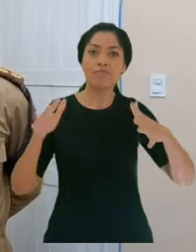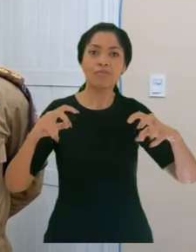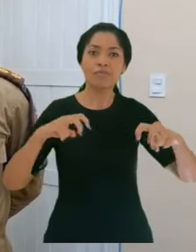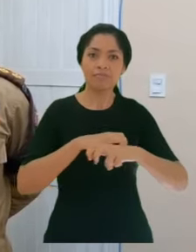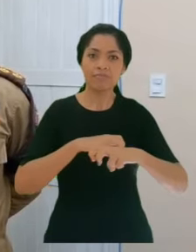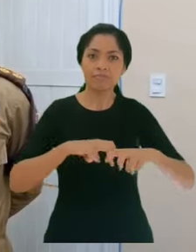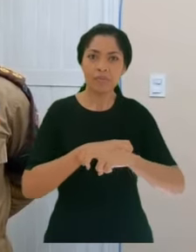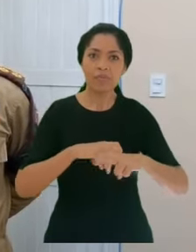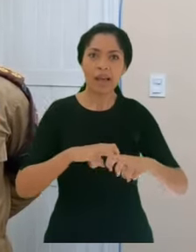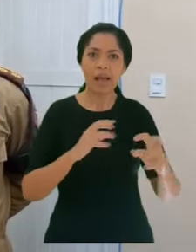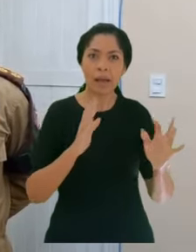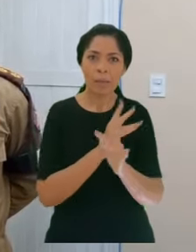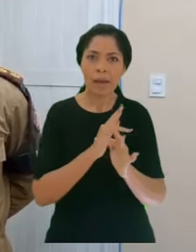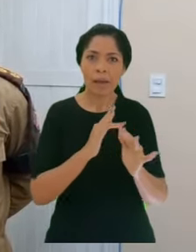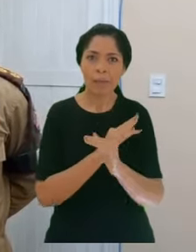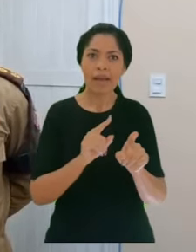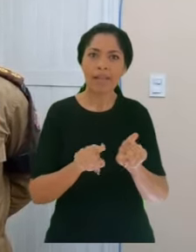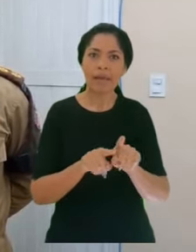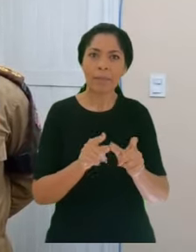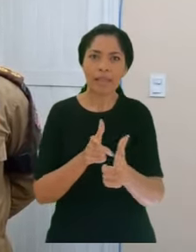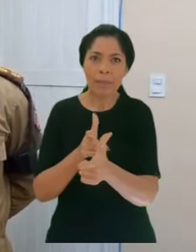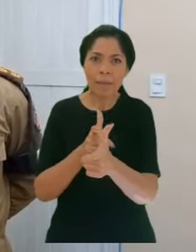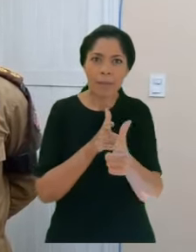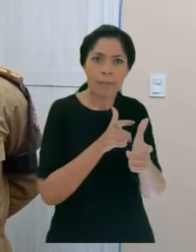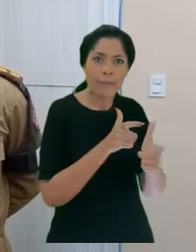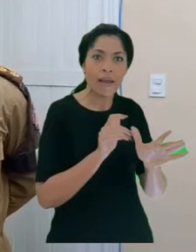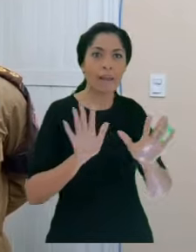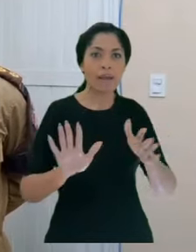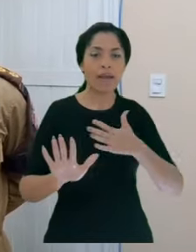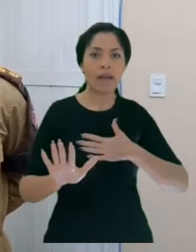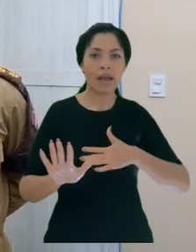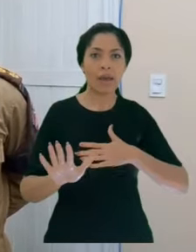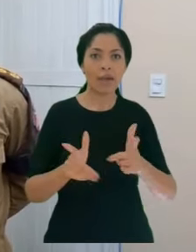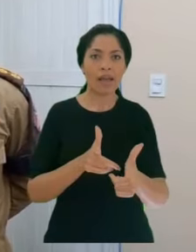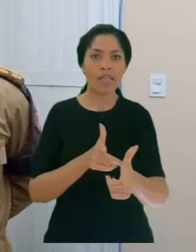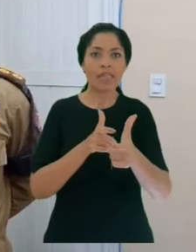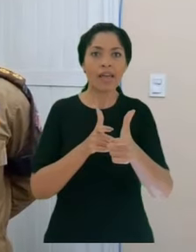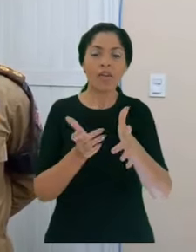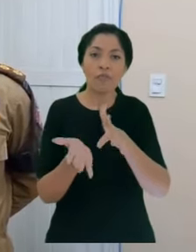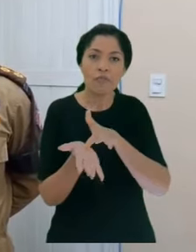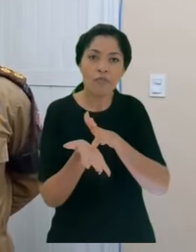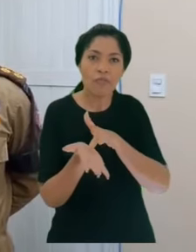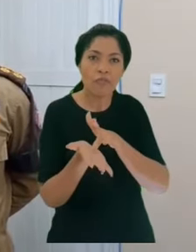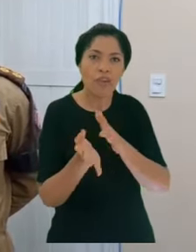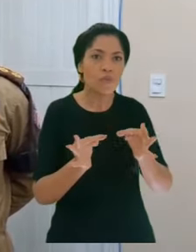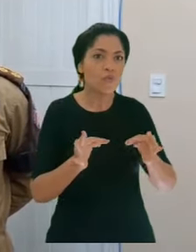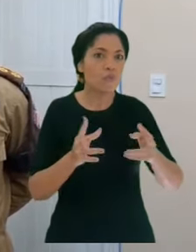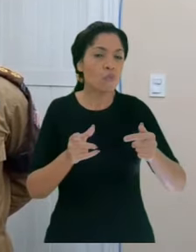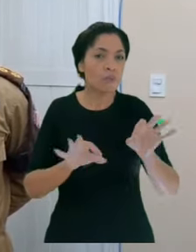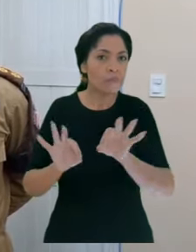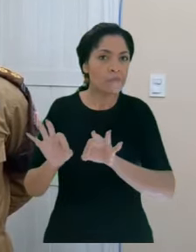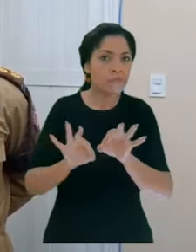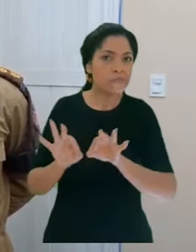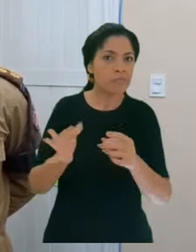de veículos e pessoas e tiros que serão executados. Evidentemente que os tiros serão de munição de festinha, tudo devidamente